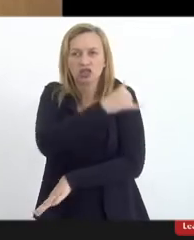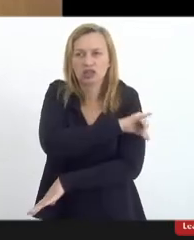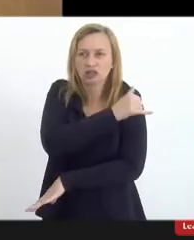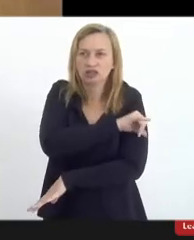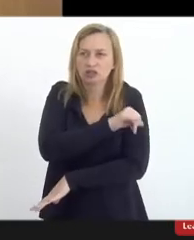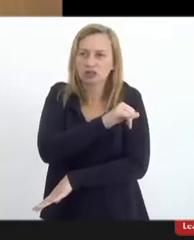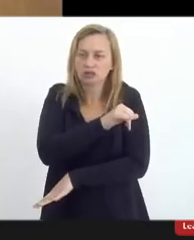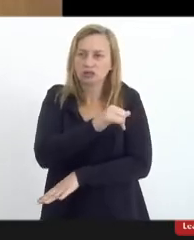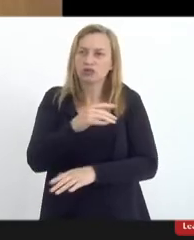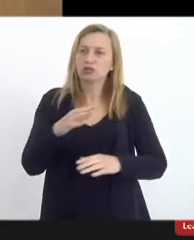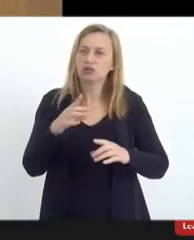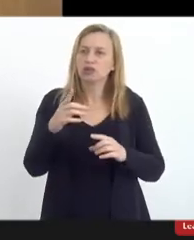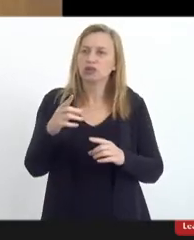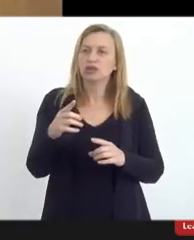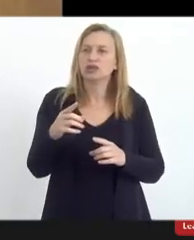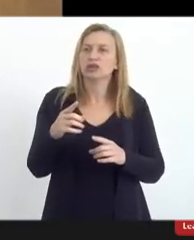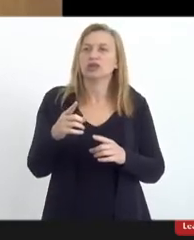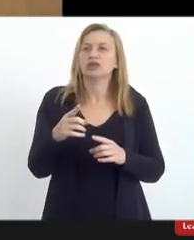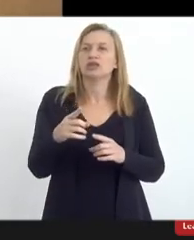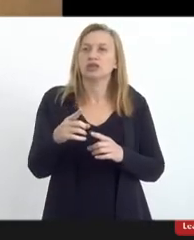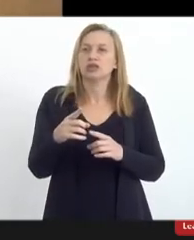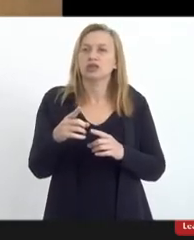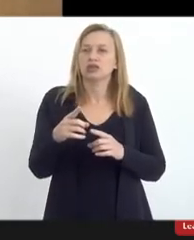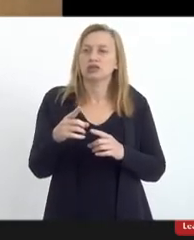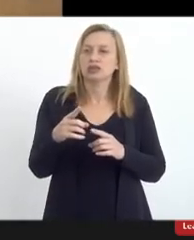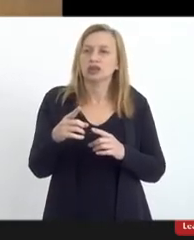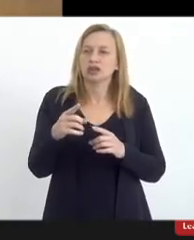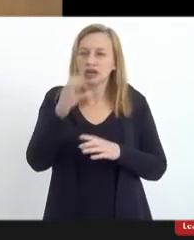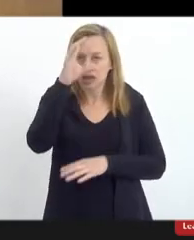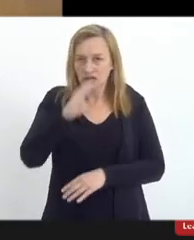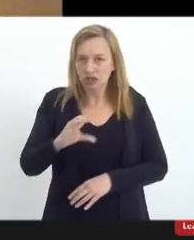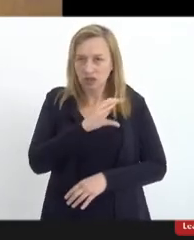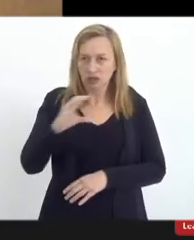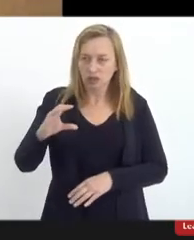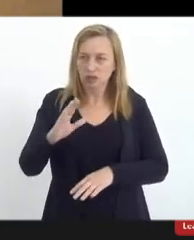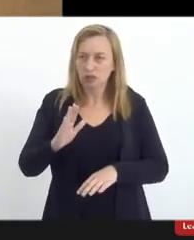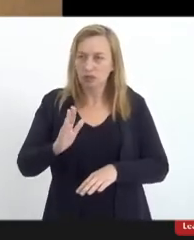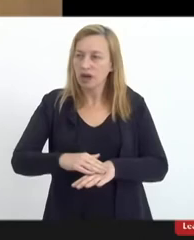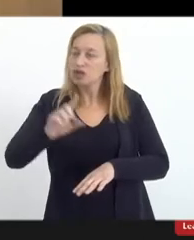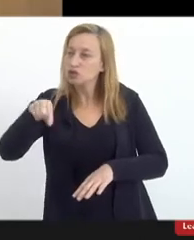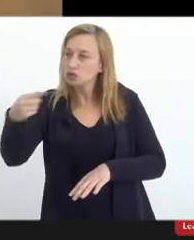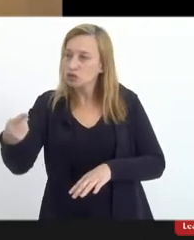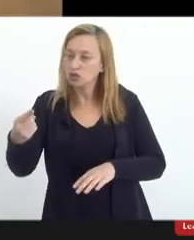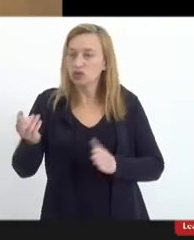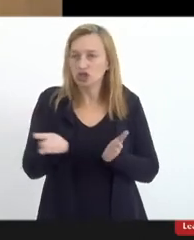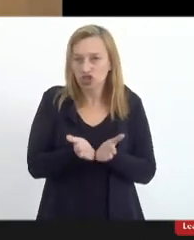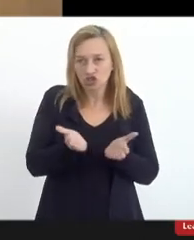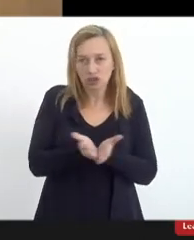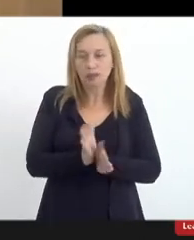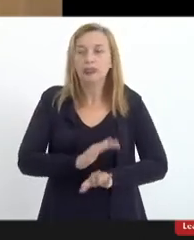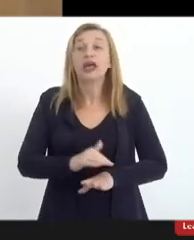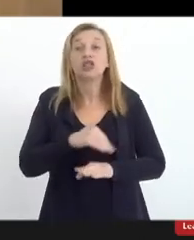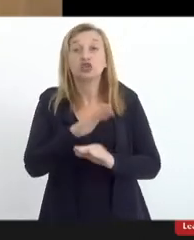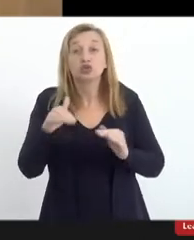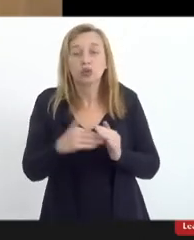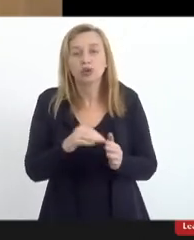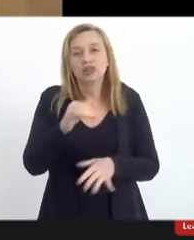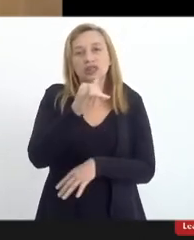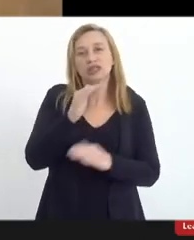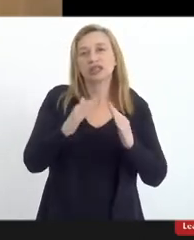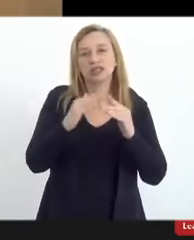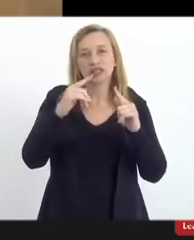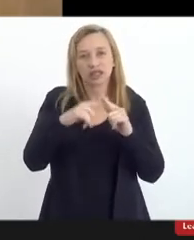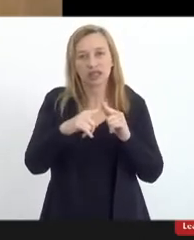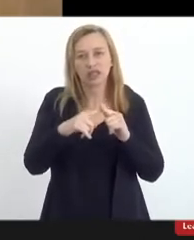os demais cristãos. Os demais cristãos. Então, todas as igrejas